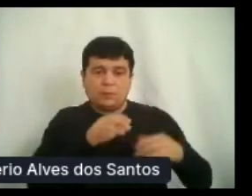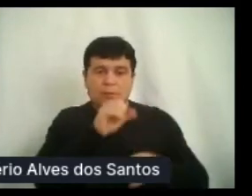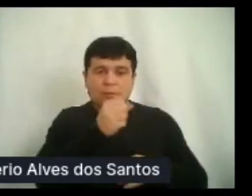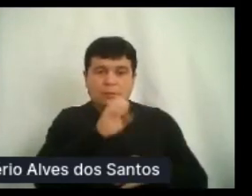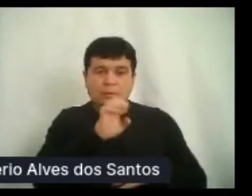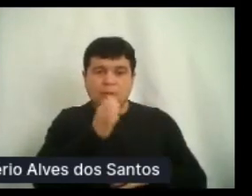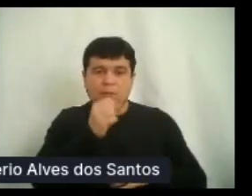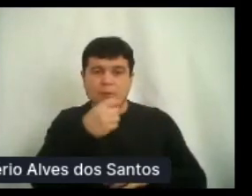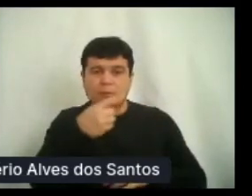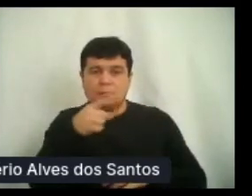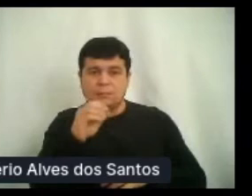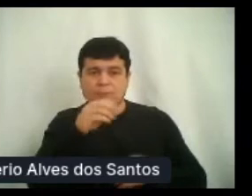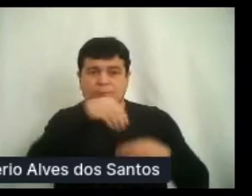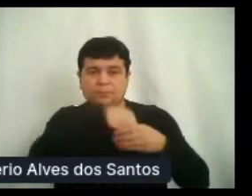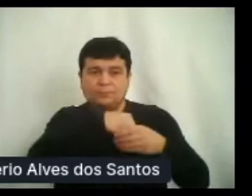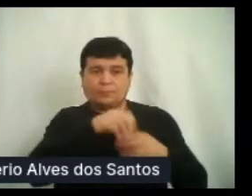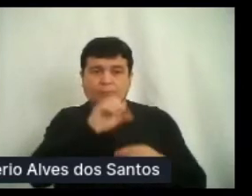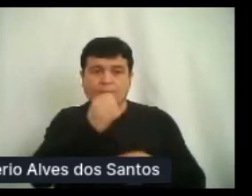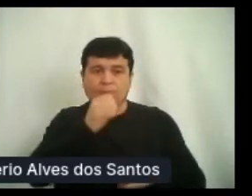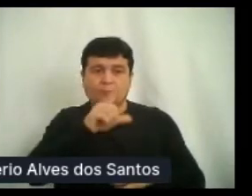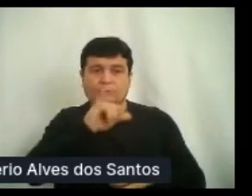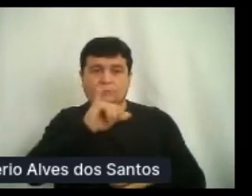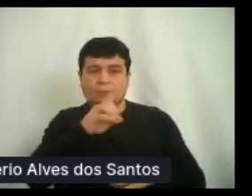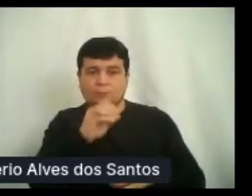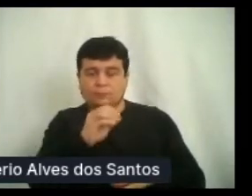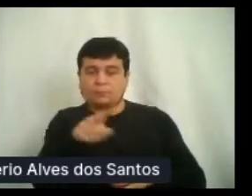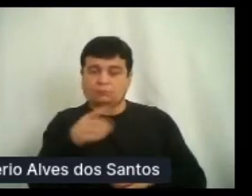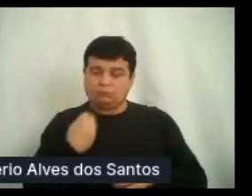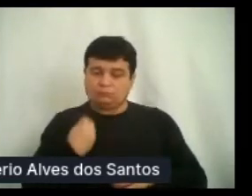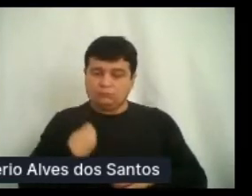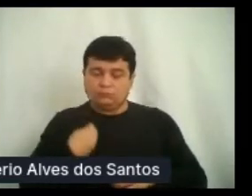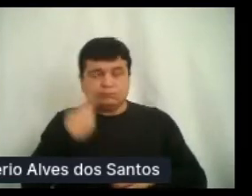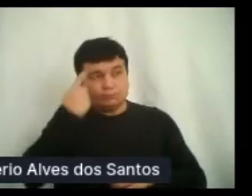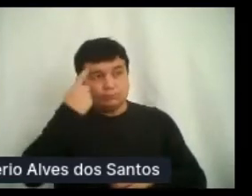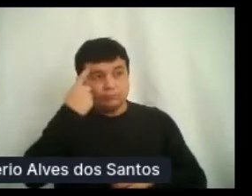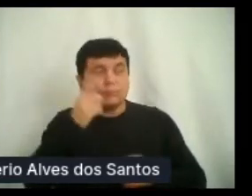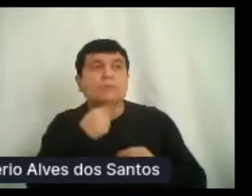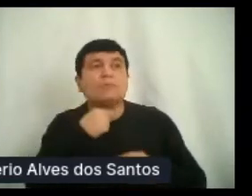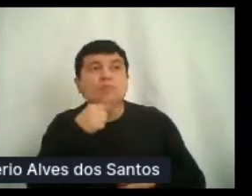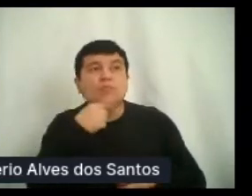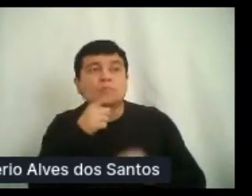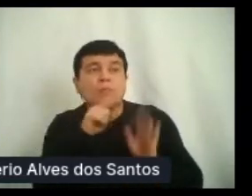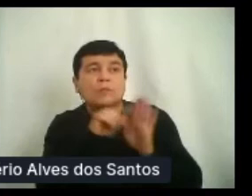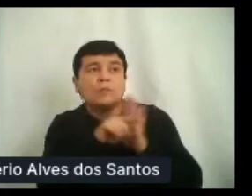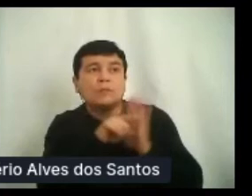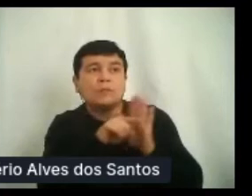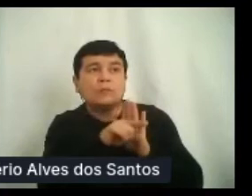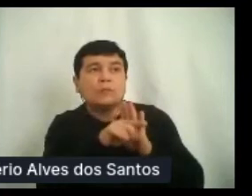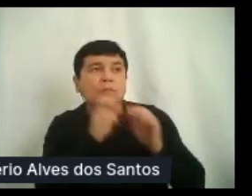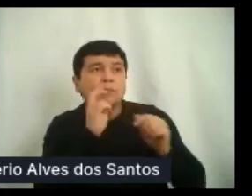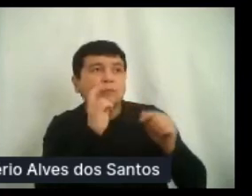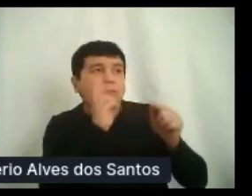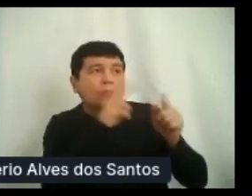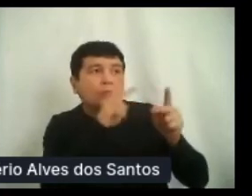palestra. E lá vocês poderão, além de escrever as suas dúvidas, visualizar as perguntas que os outros participantes